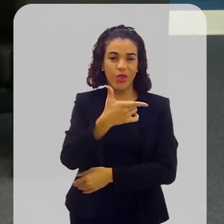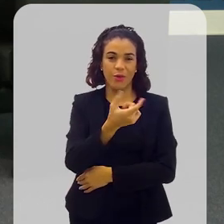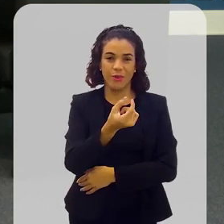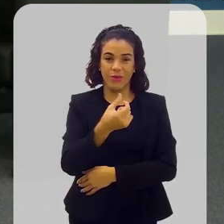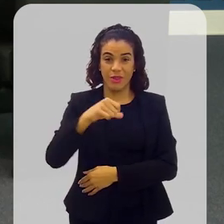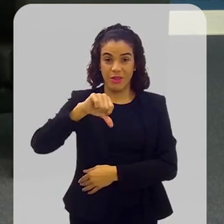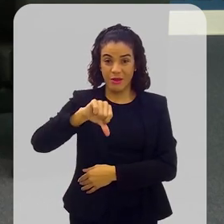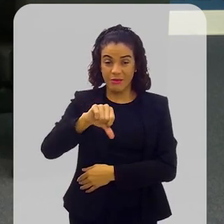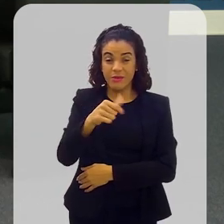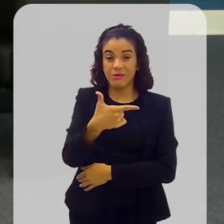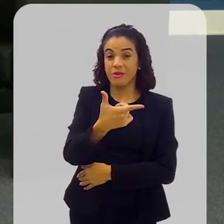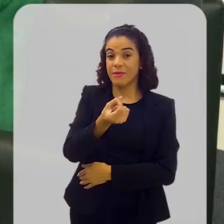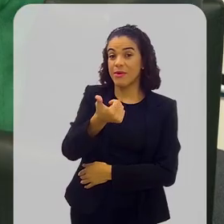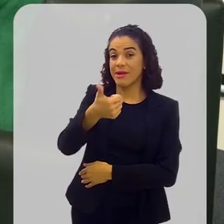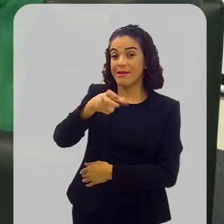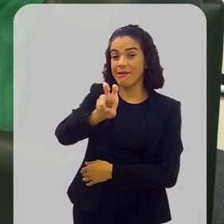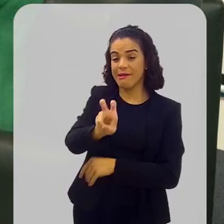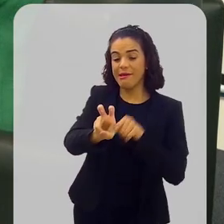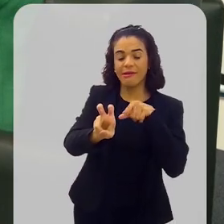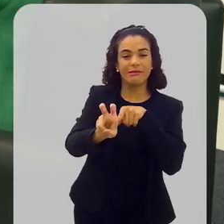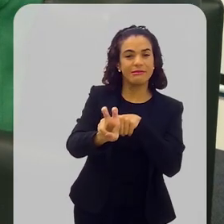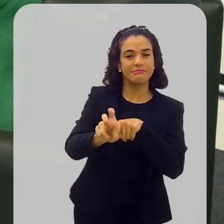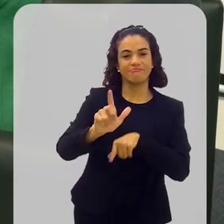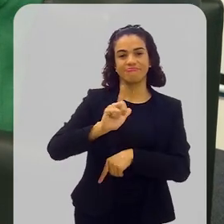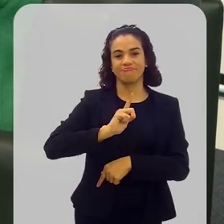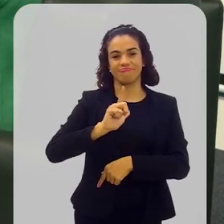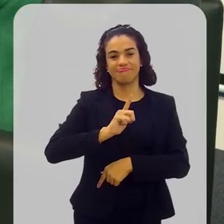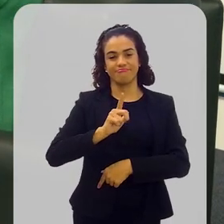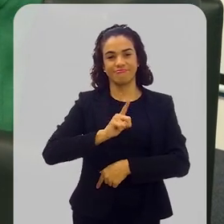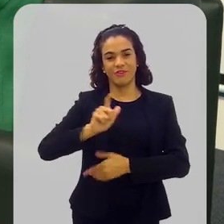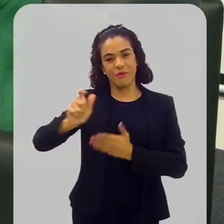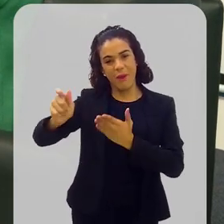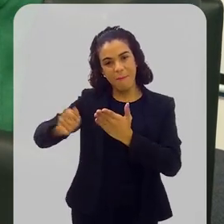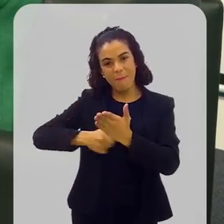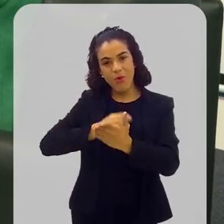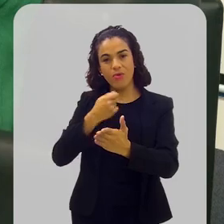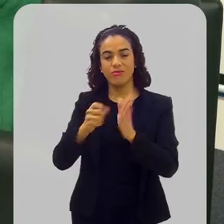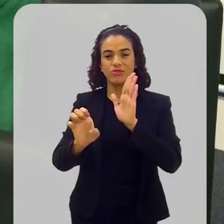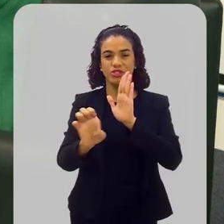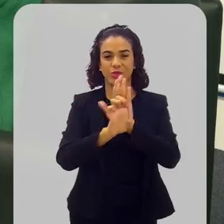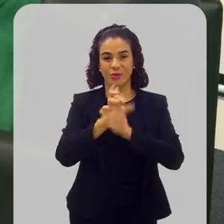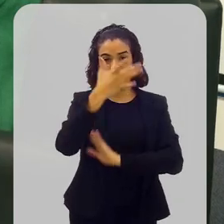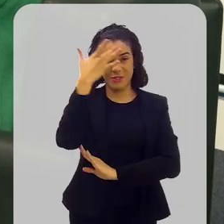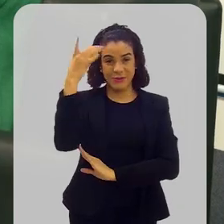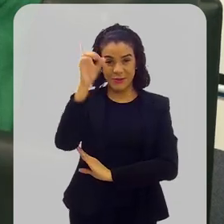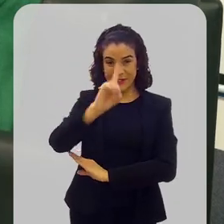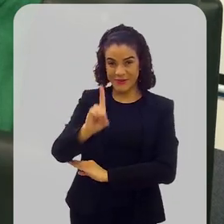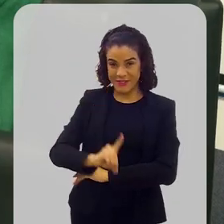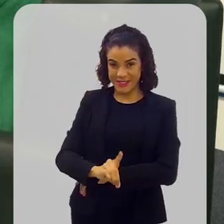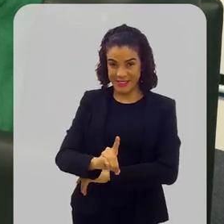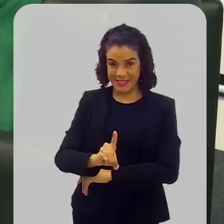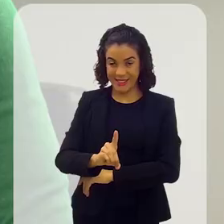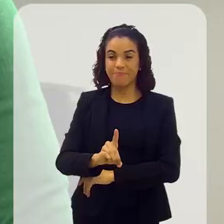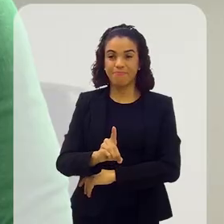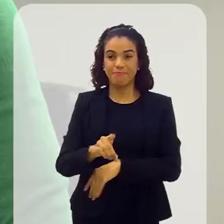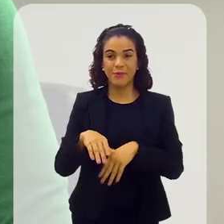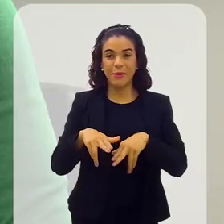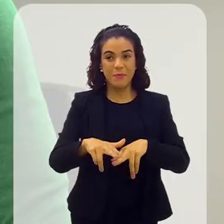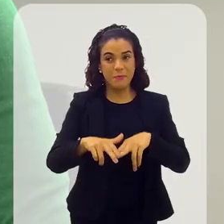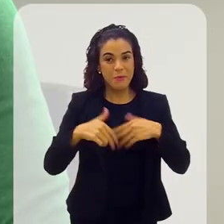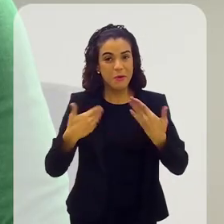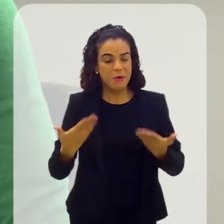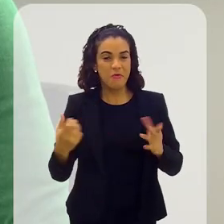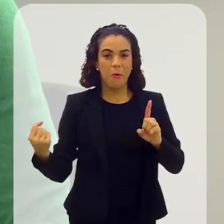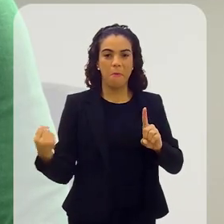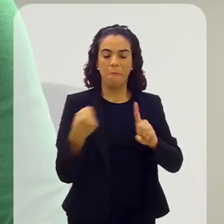somente em 2015 nós tivemos a promulgação do Estatuto da Pessoa com Deficiência. Então,